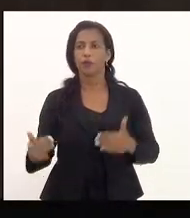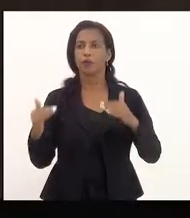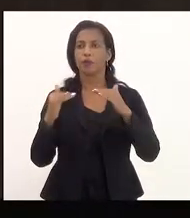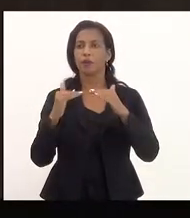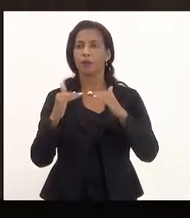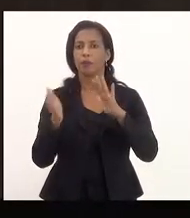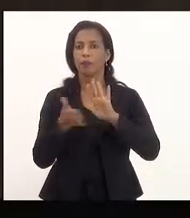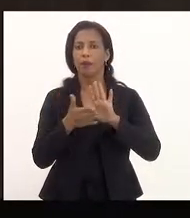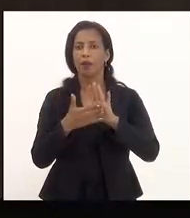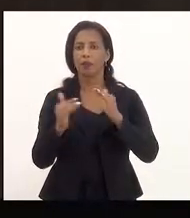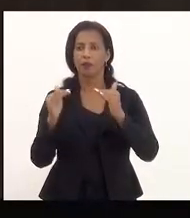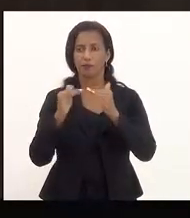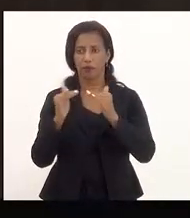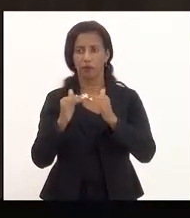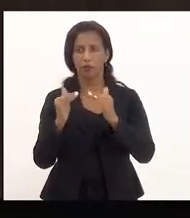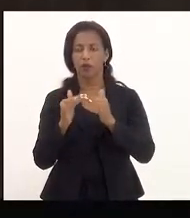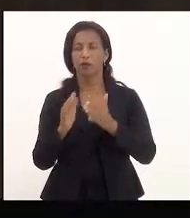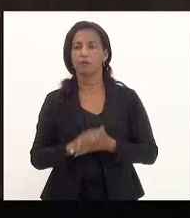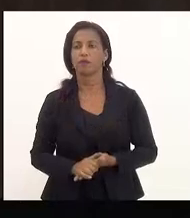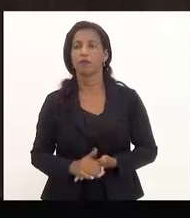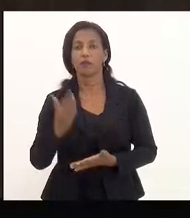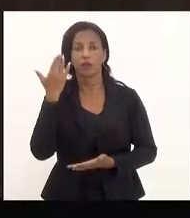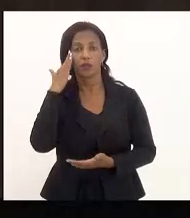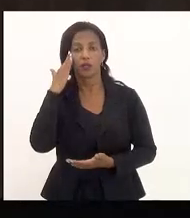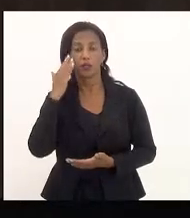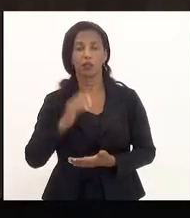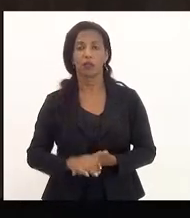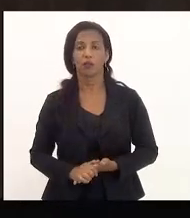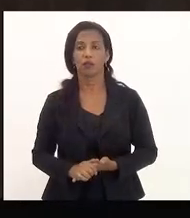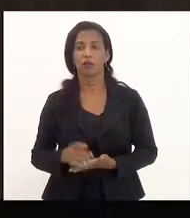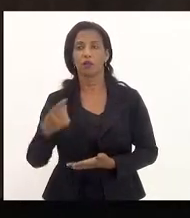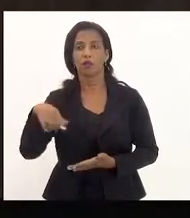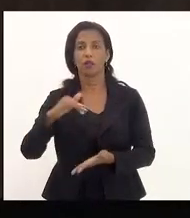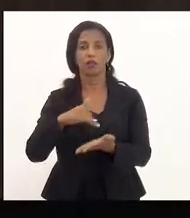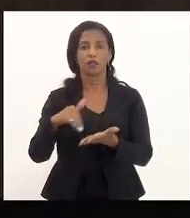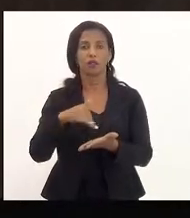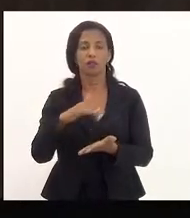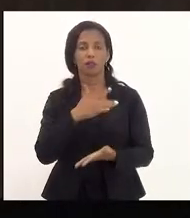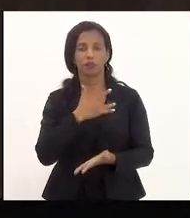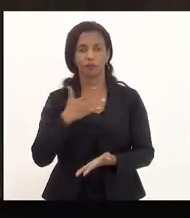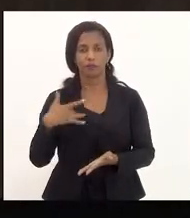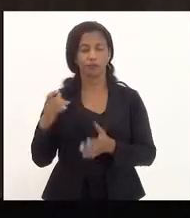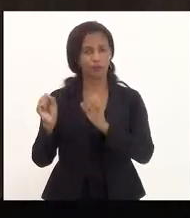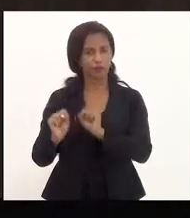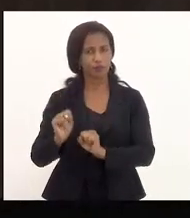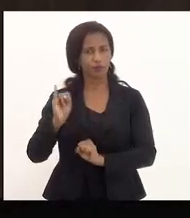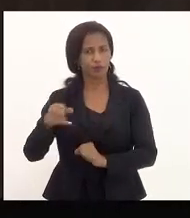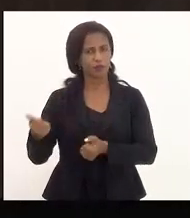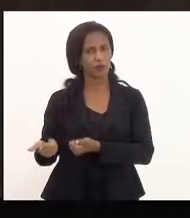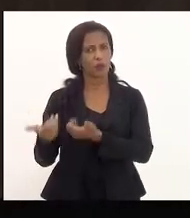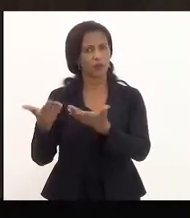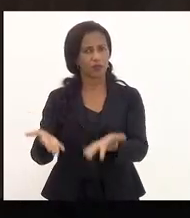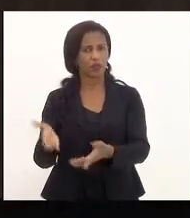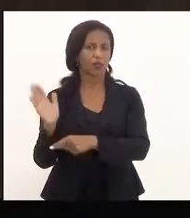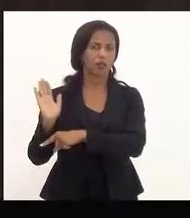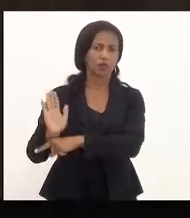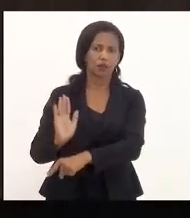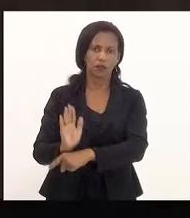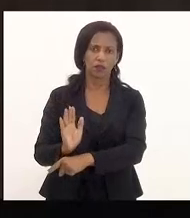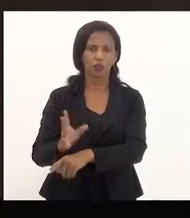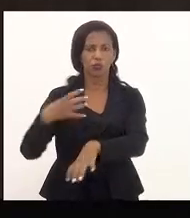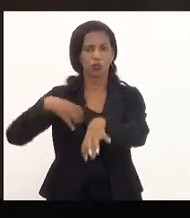Parecer, sem dúvida nenhuma, é favorável, entendendo que a Secretaria de Saúde pode, sim, oferecer esse atendimento